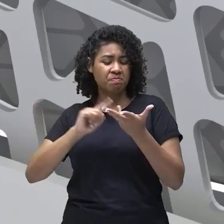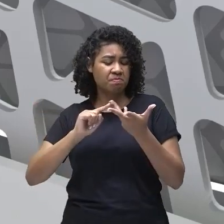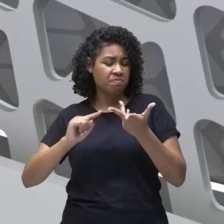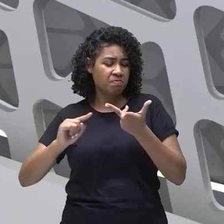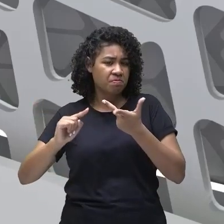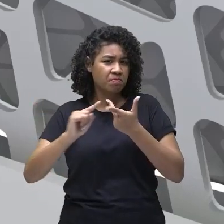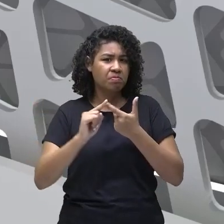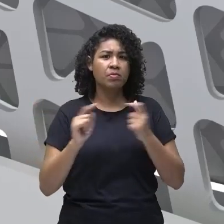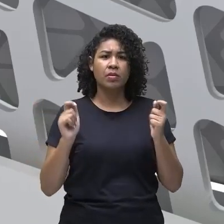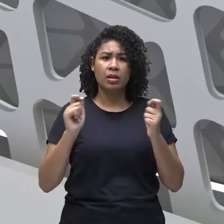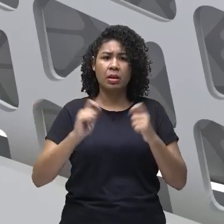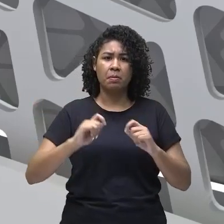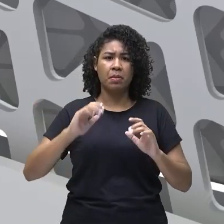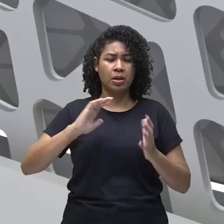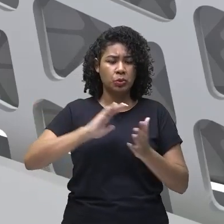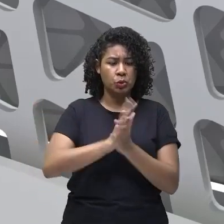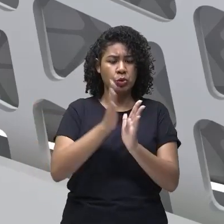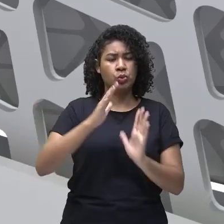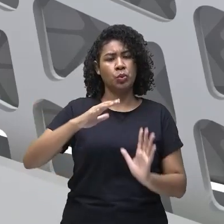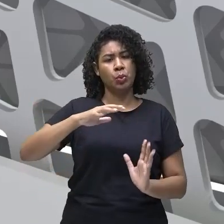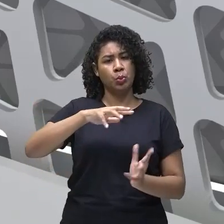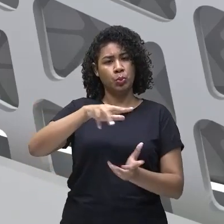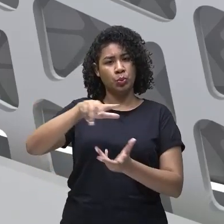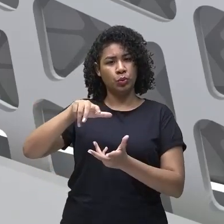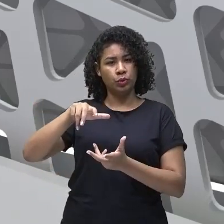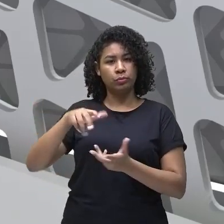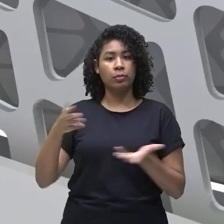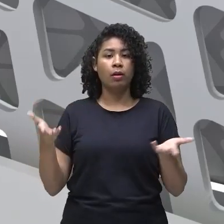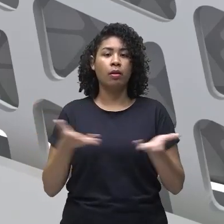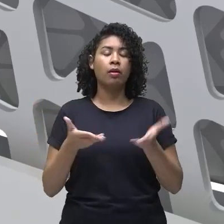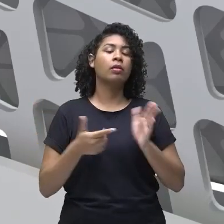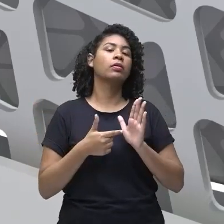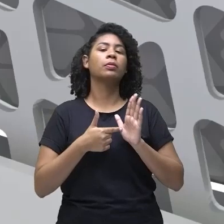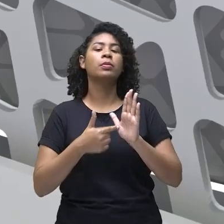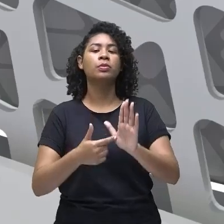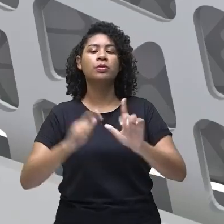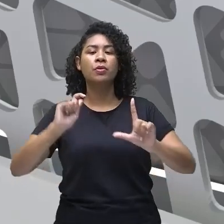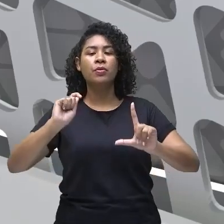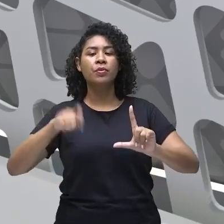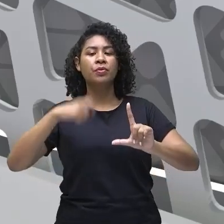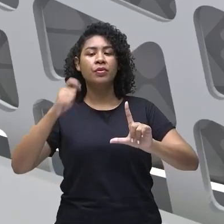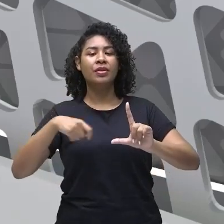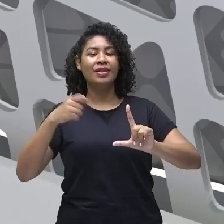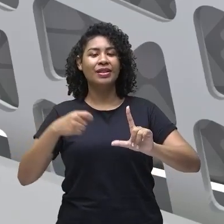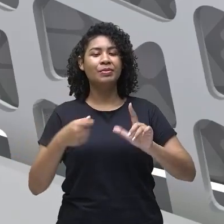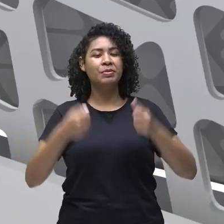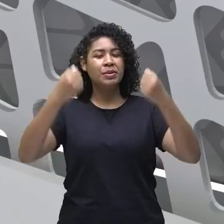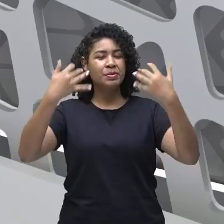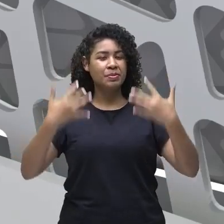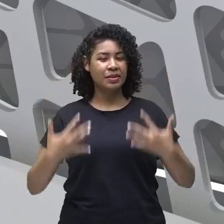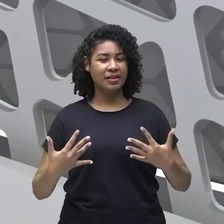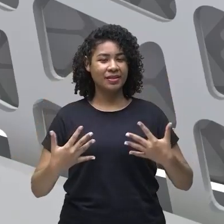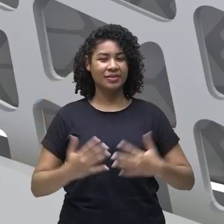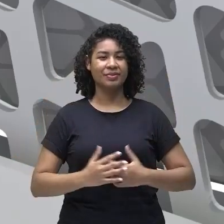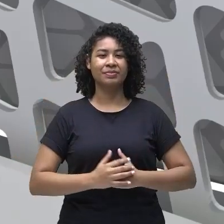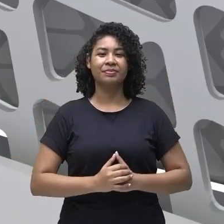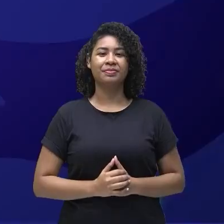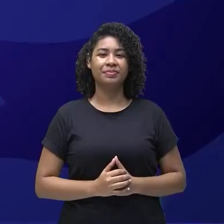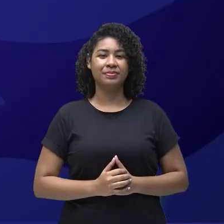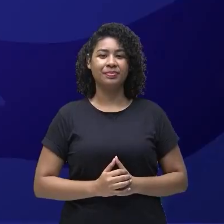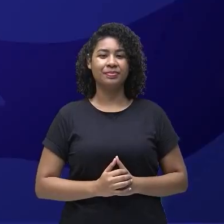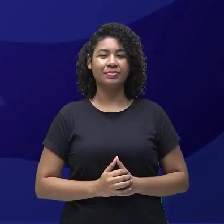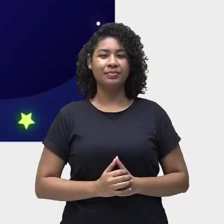grande devastação no nosso planeta e eu trouxe um vídeo para vocês para mostrar o que pode acontecer vamos assistir